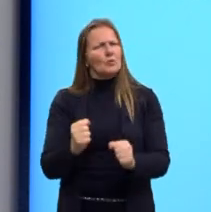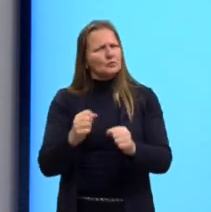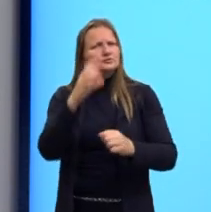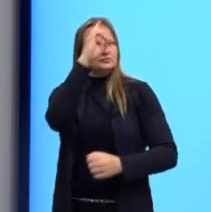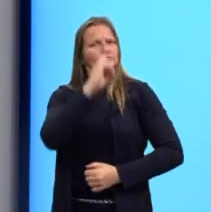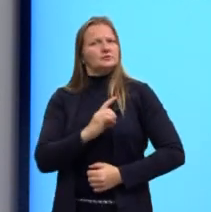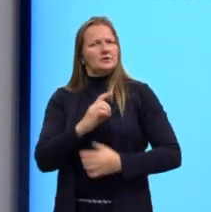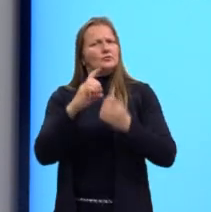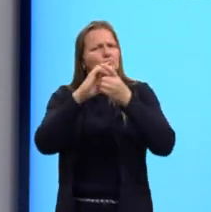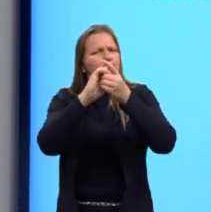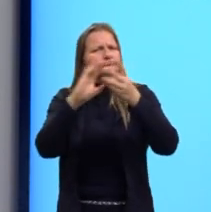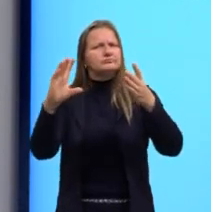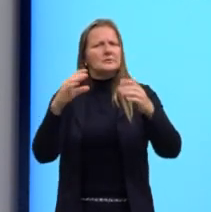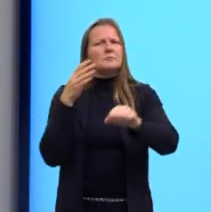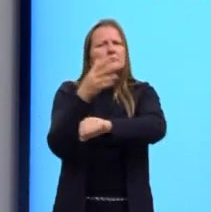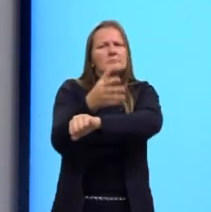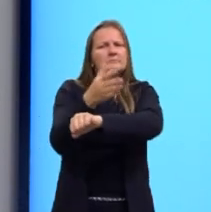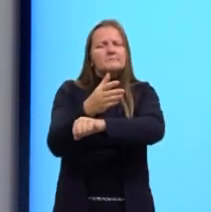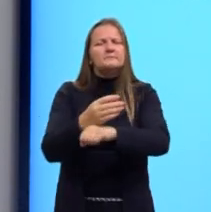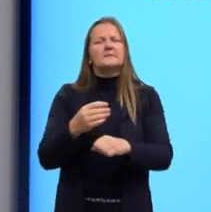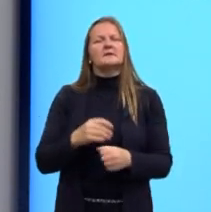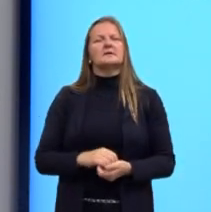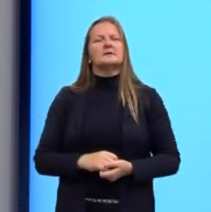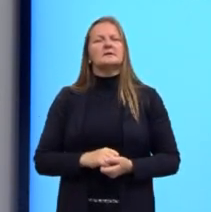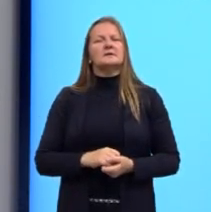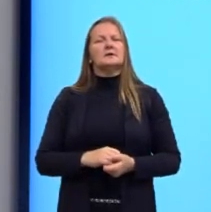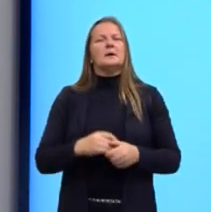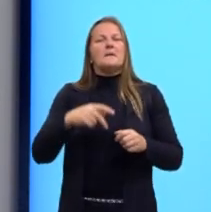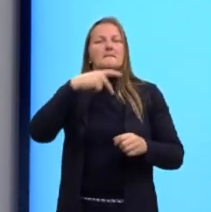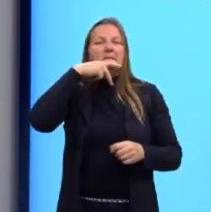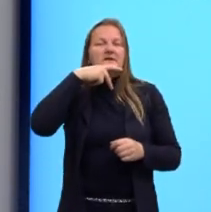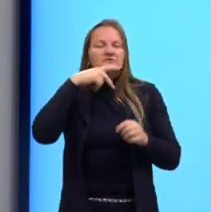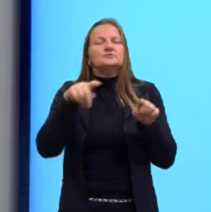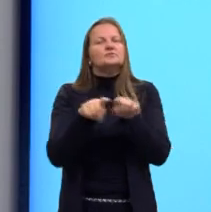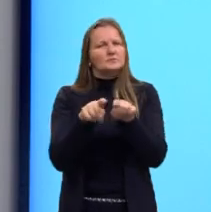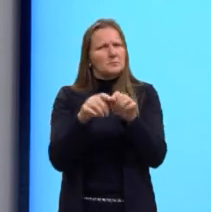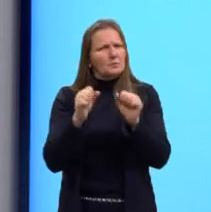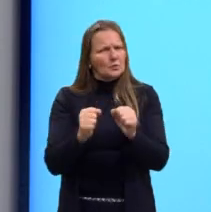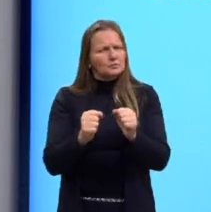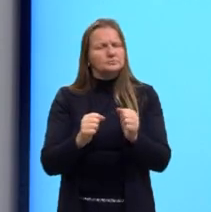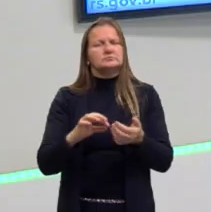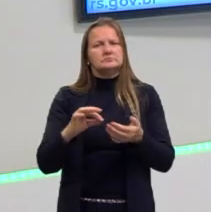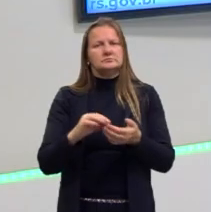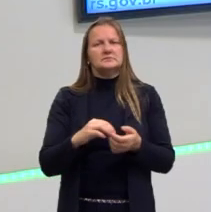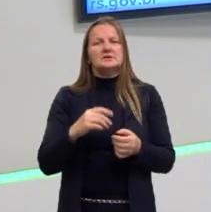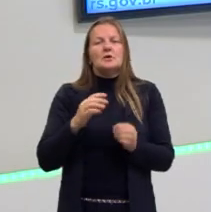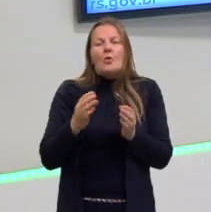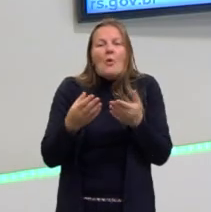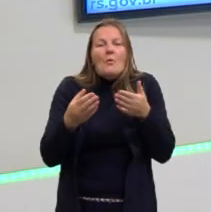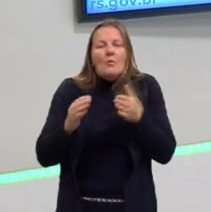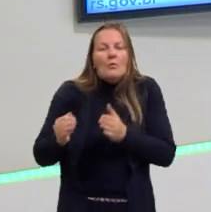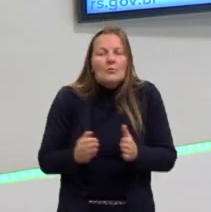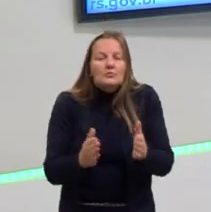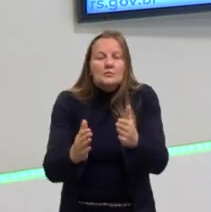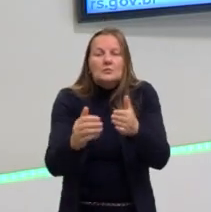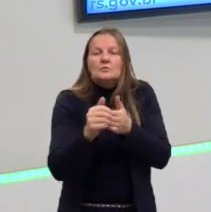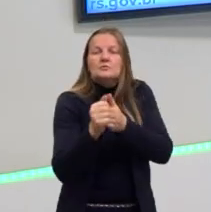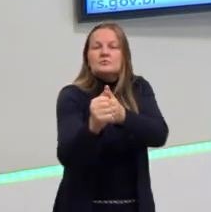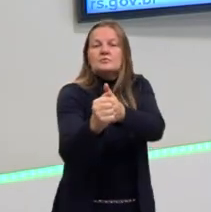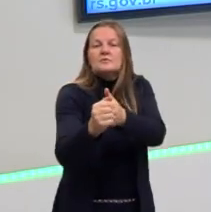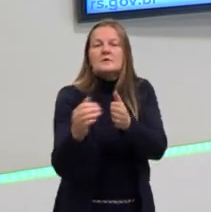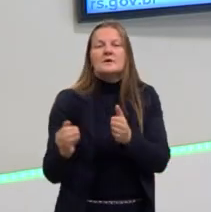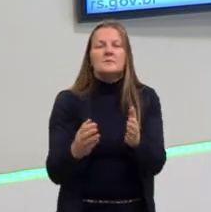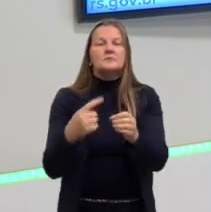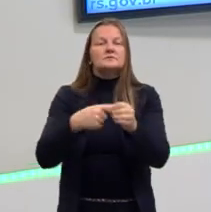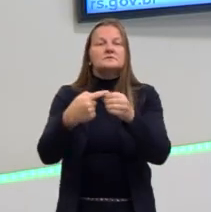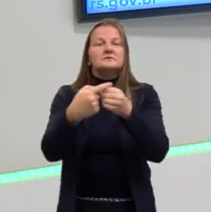direito democrático. Participar de partido político. Participar dos destinos da cidade. Teve